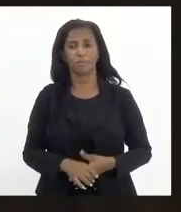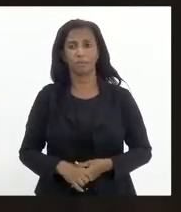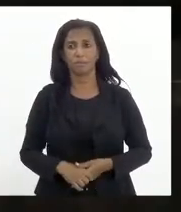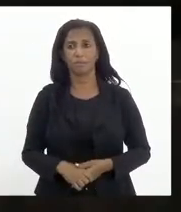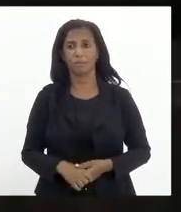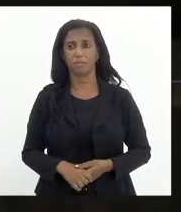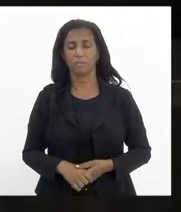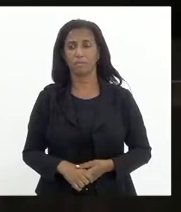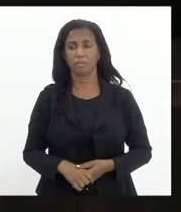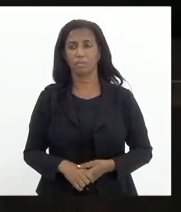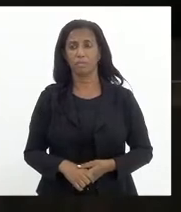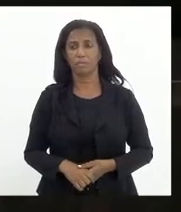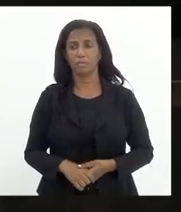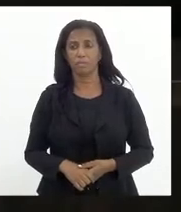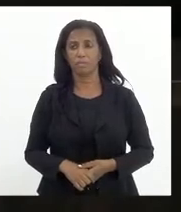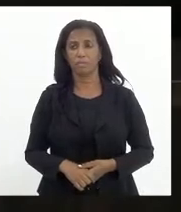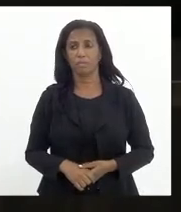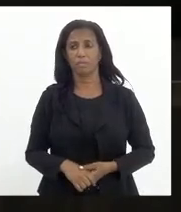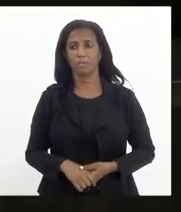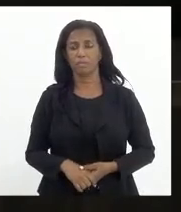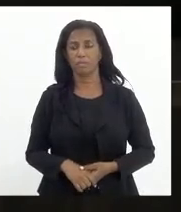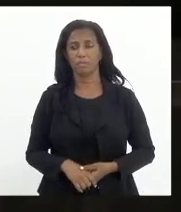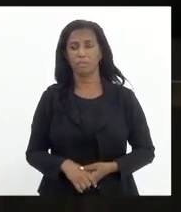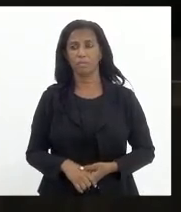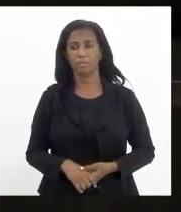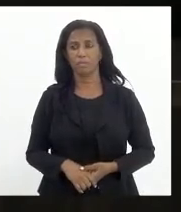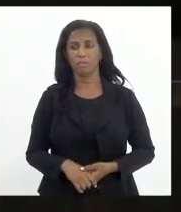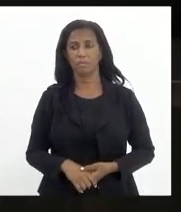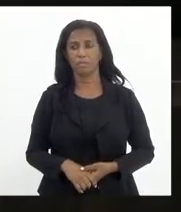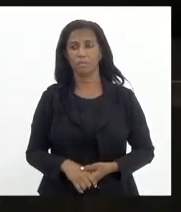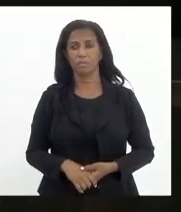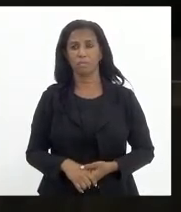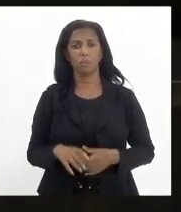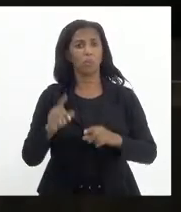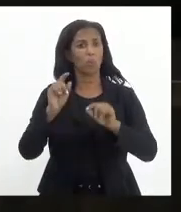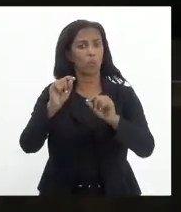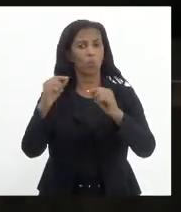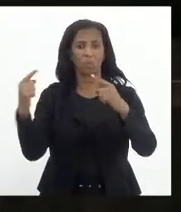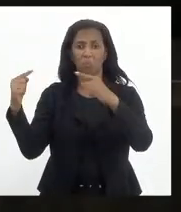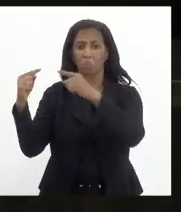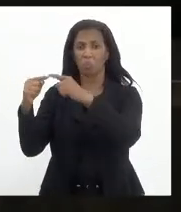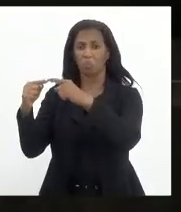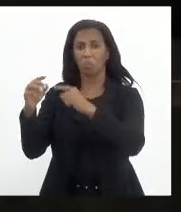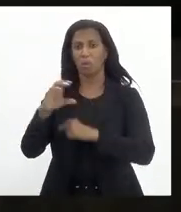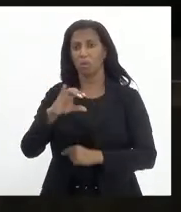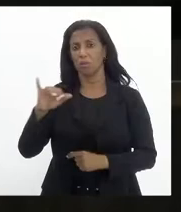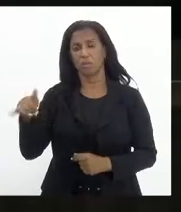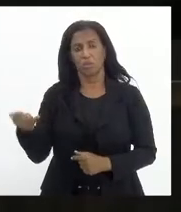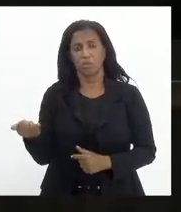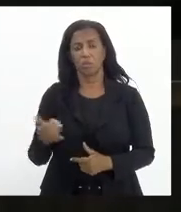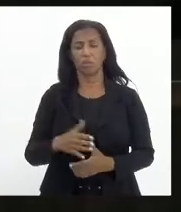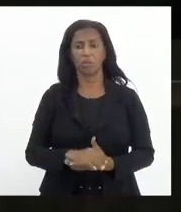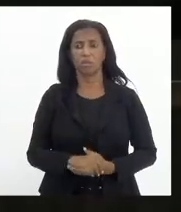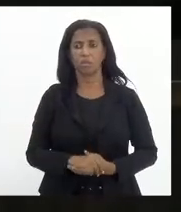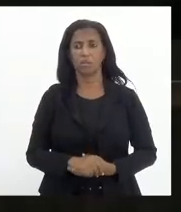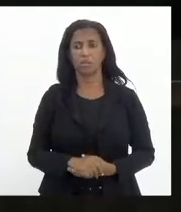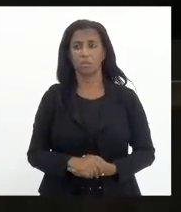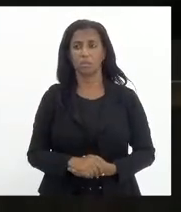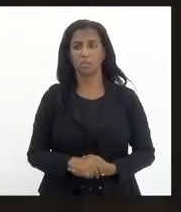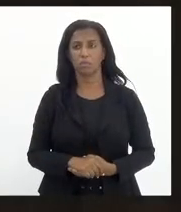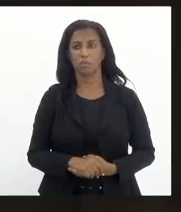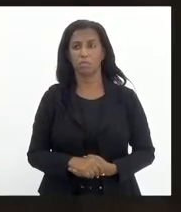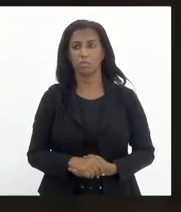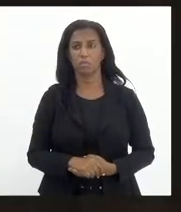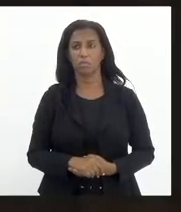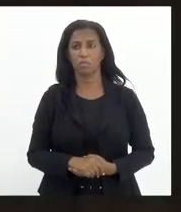em segunda o acordo que a Exª produziu com a CCJ. De qualquer forma, vai caber a emenda, segundo a discussão.